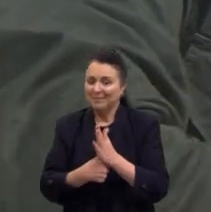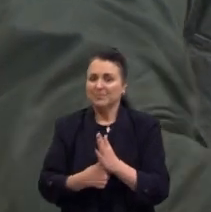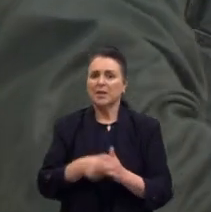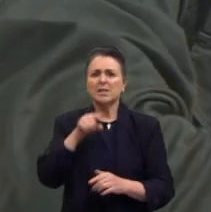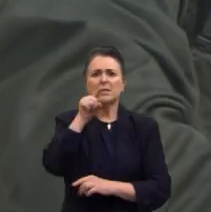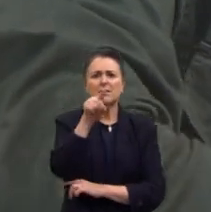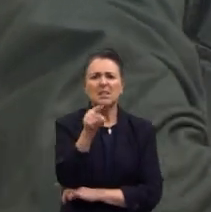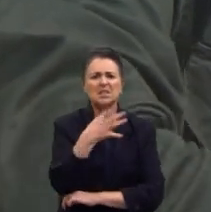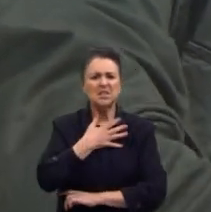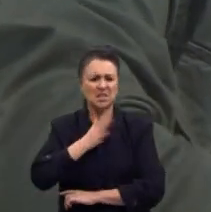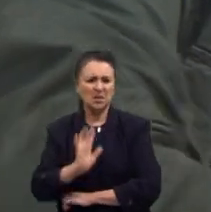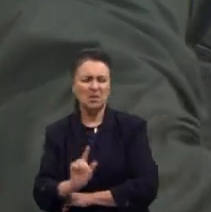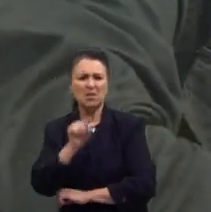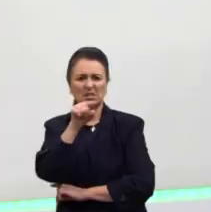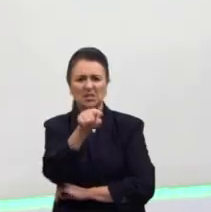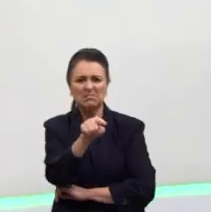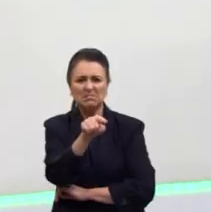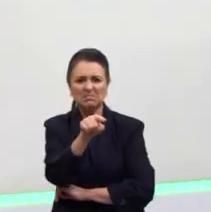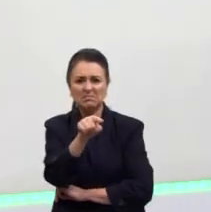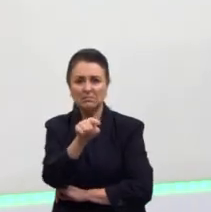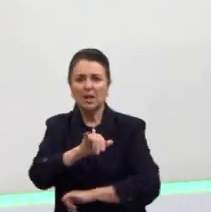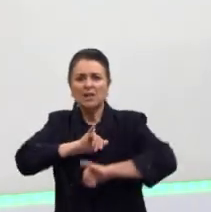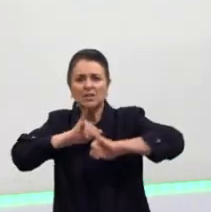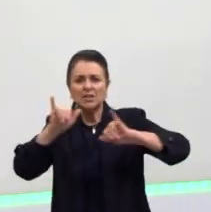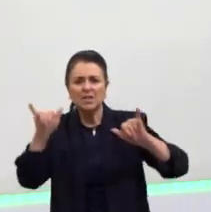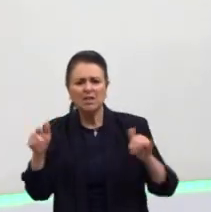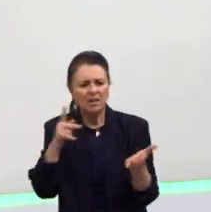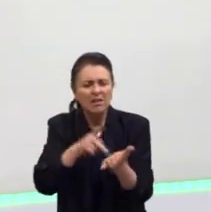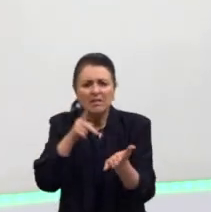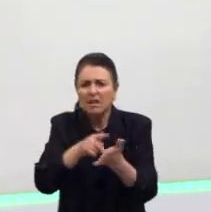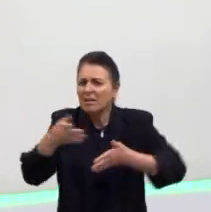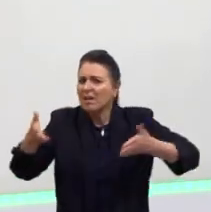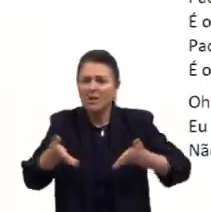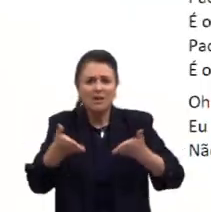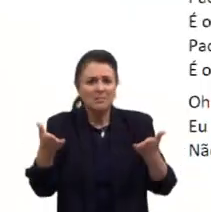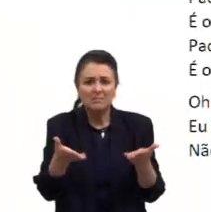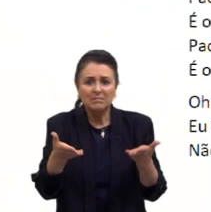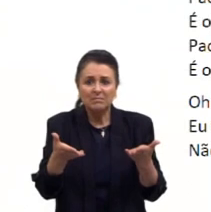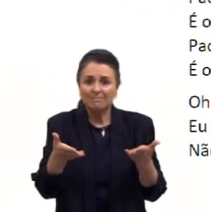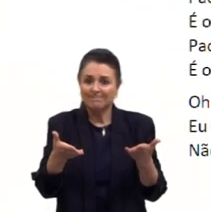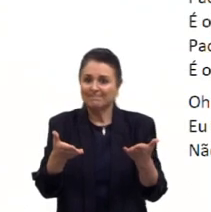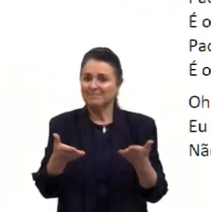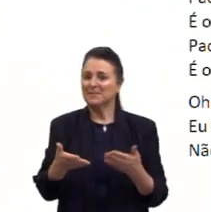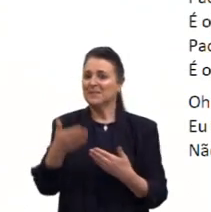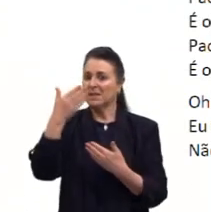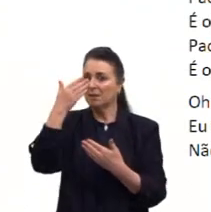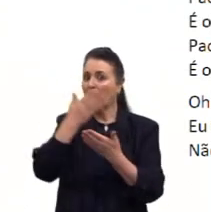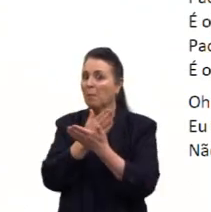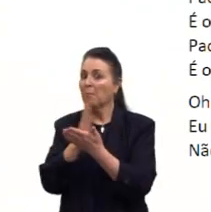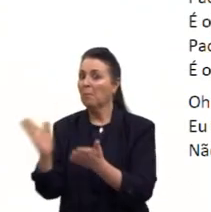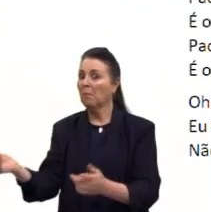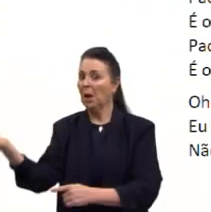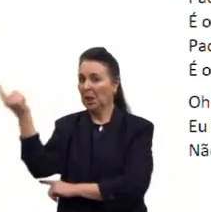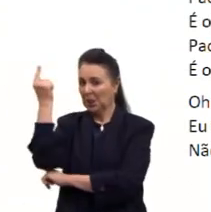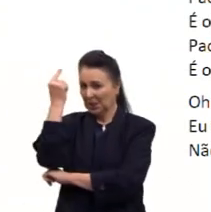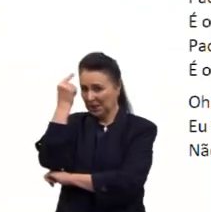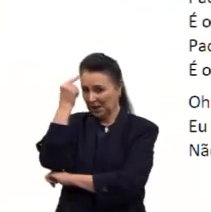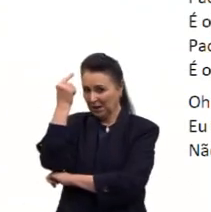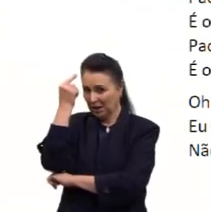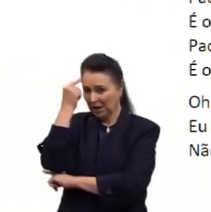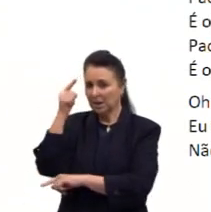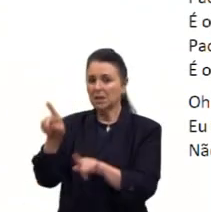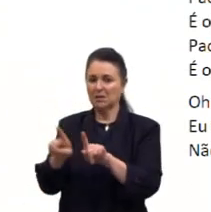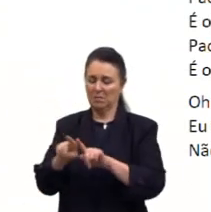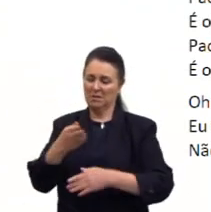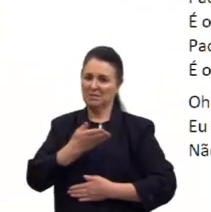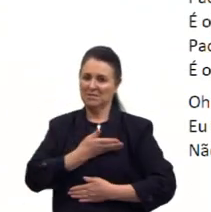você não gosta dele, diga logo a verdade, sem perder a cabeça, sem perder a